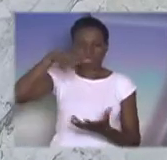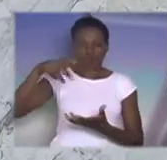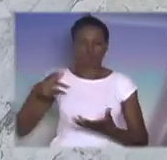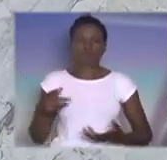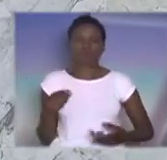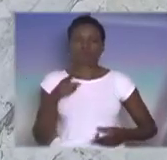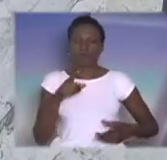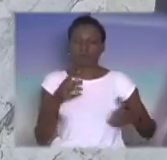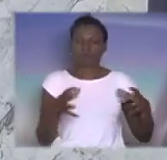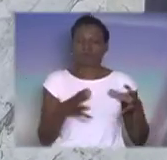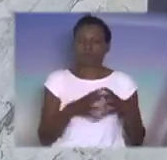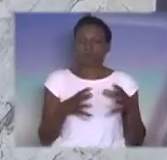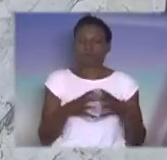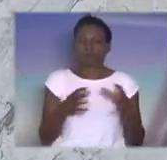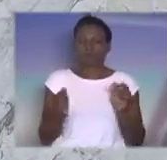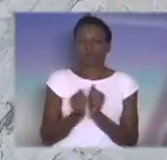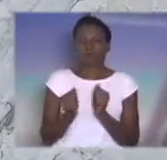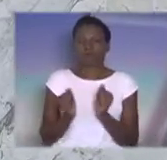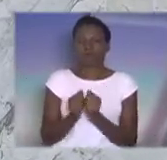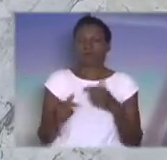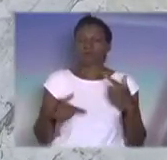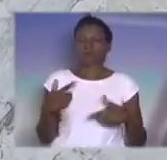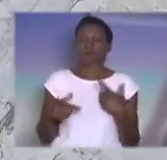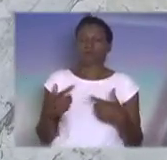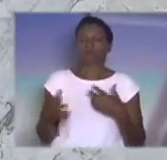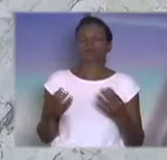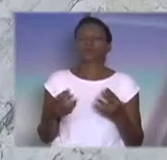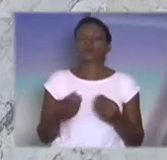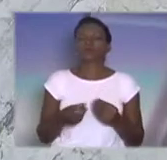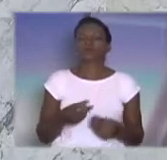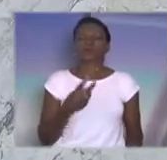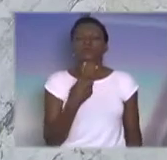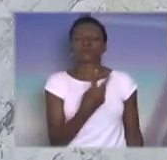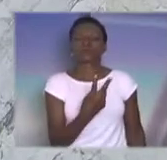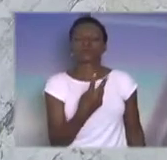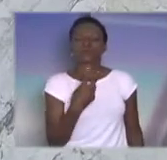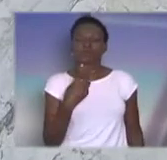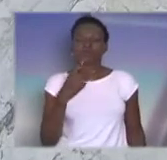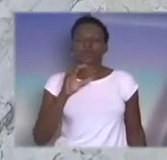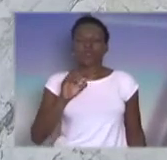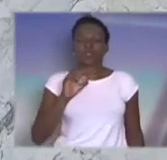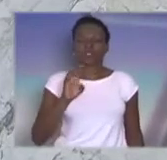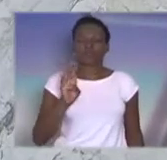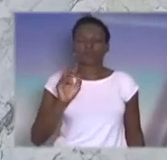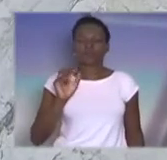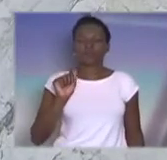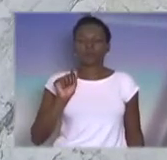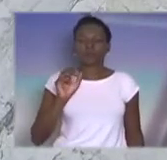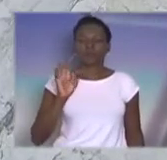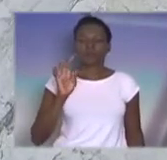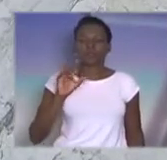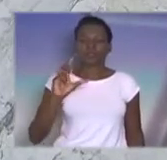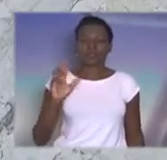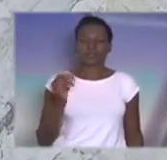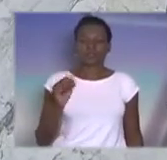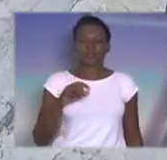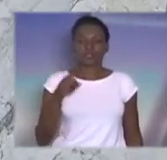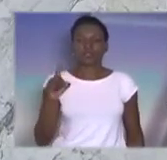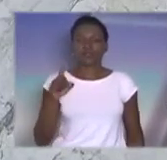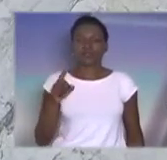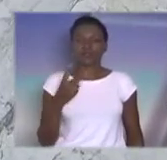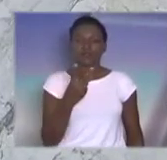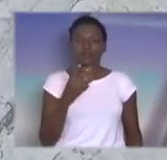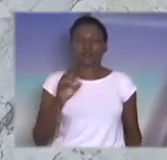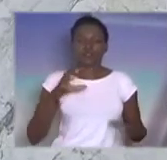Autorrebocados, que atualmente é o vigésimo batalhão, é o vigésimo grupo de artilharia de campanha leve,